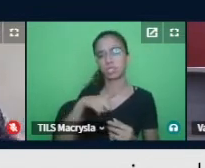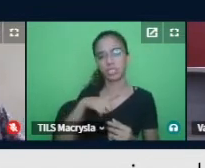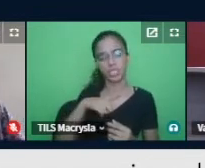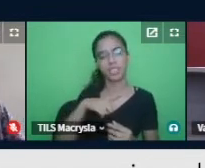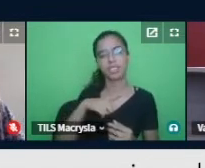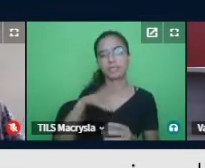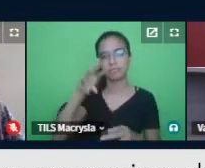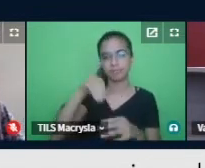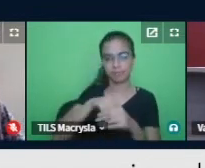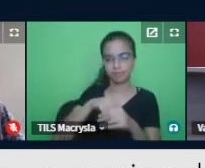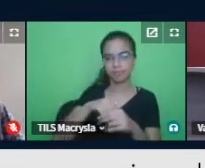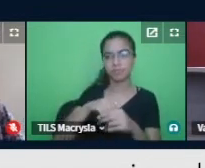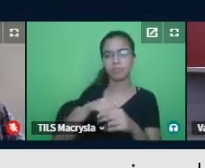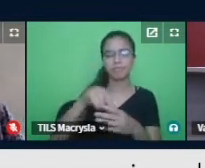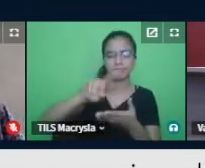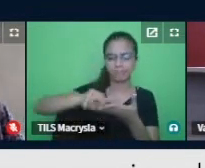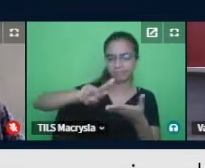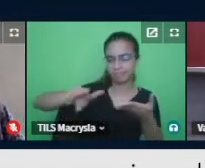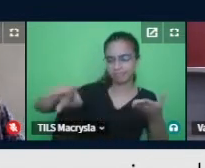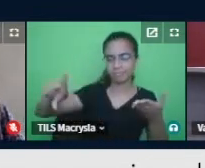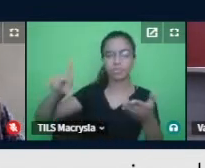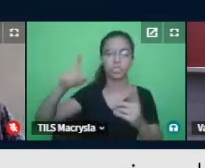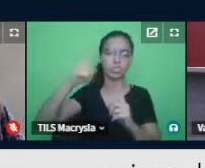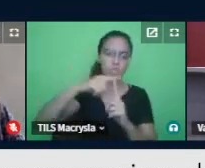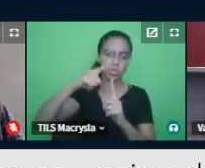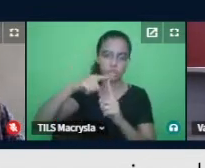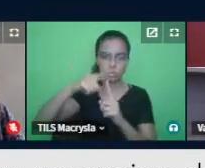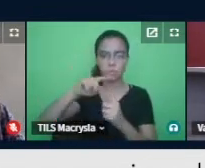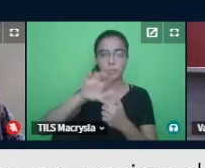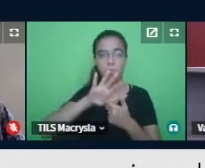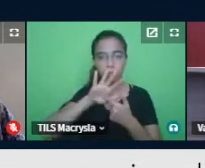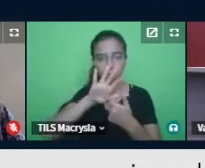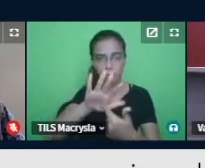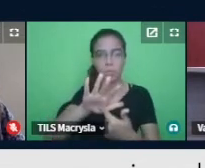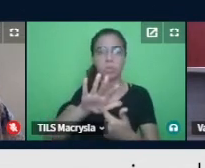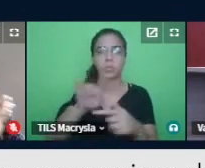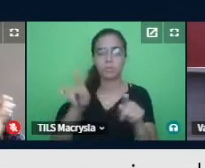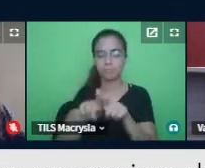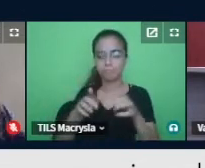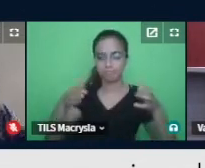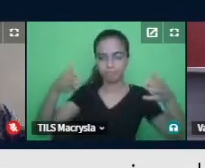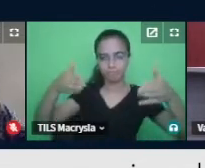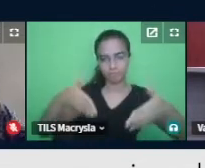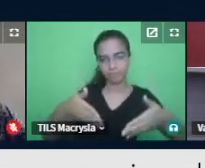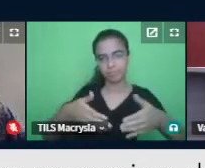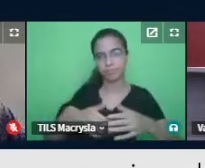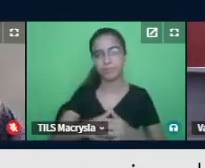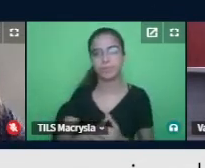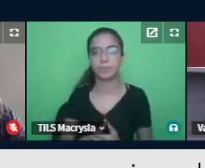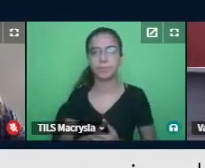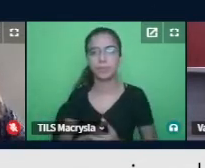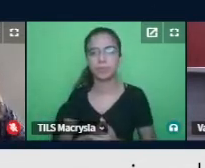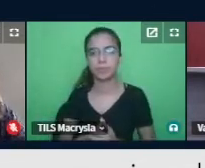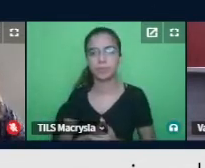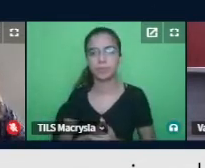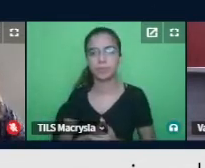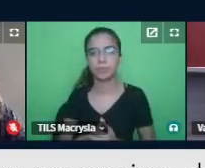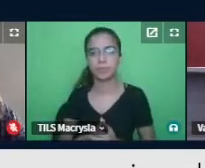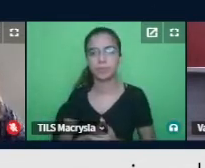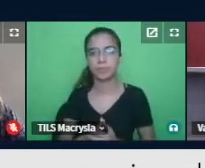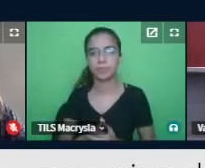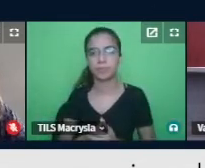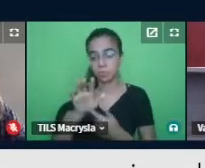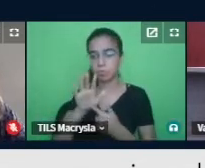representação e de engajamento, e esses parâmetros vão ao encontro dos preceitos da